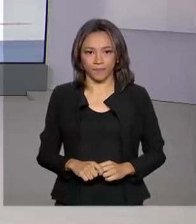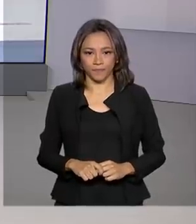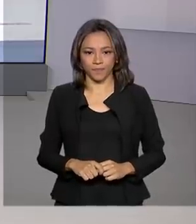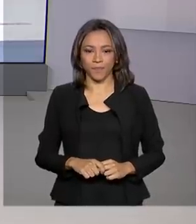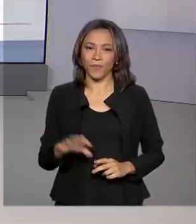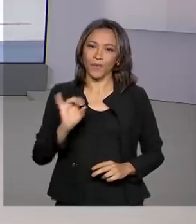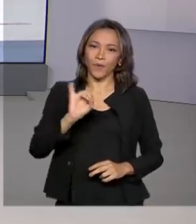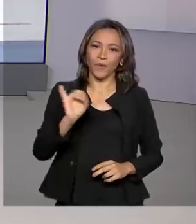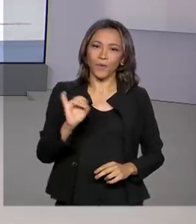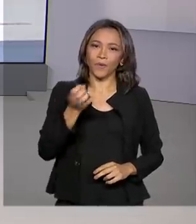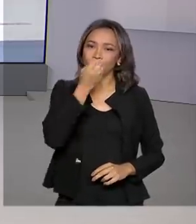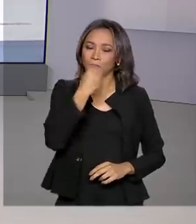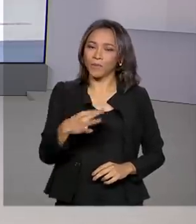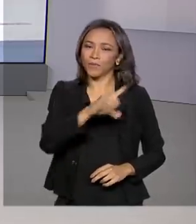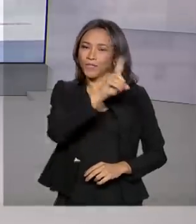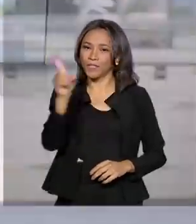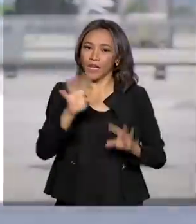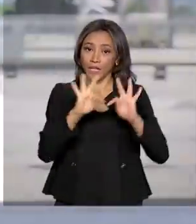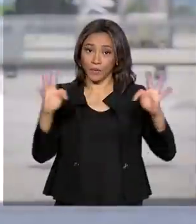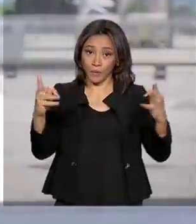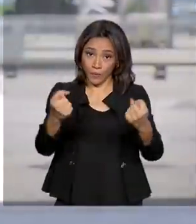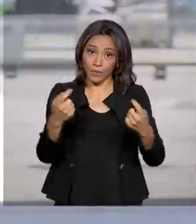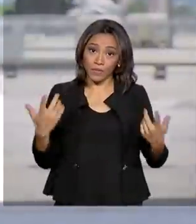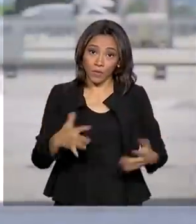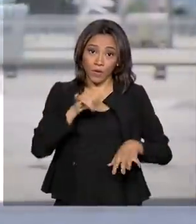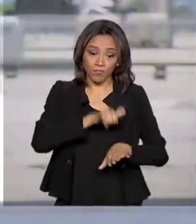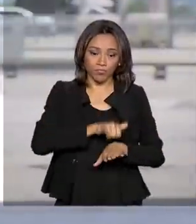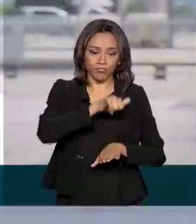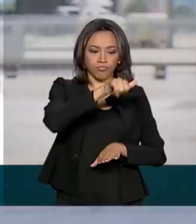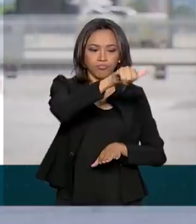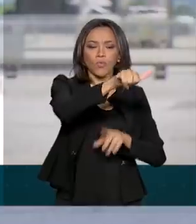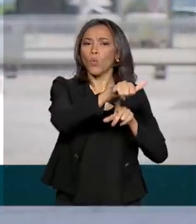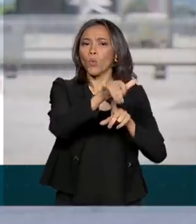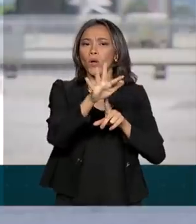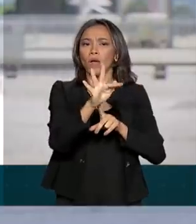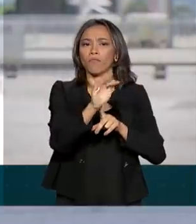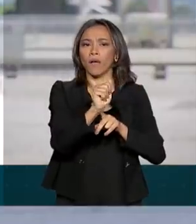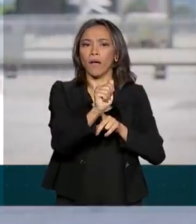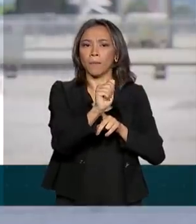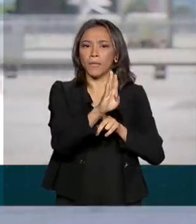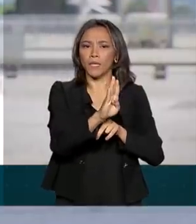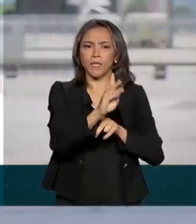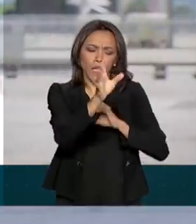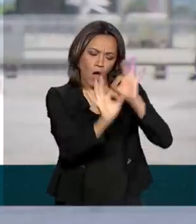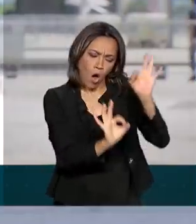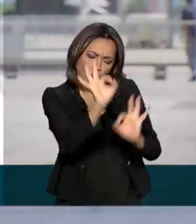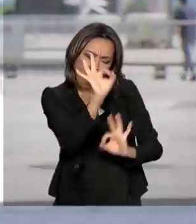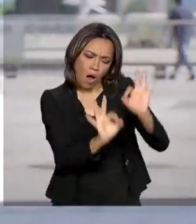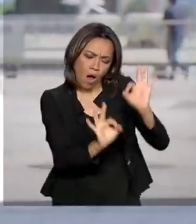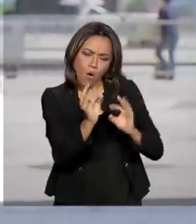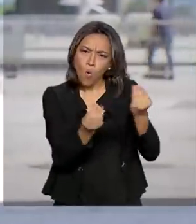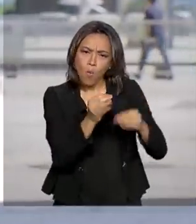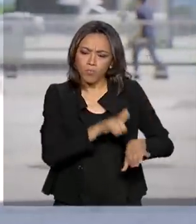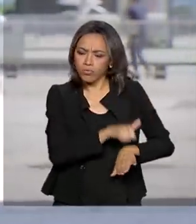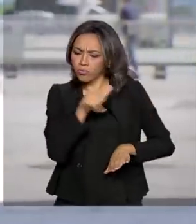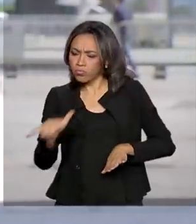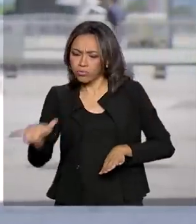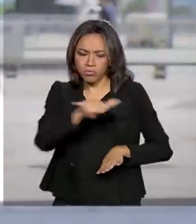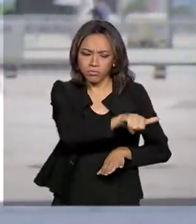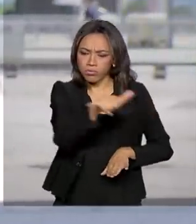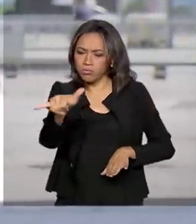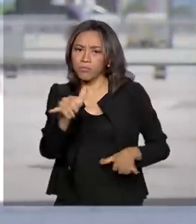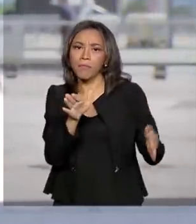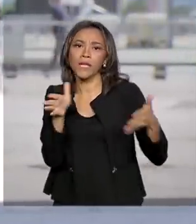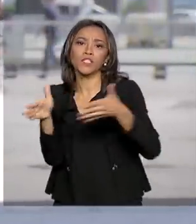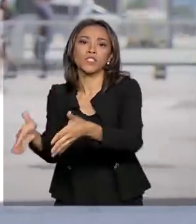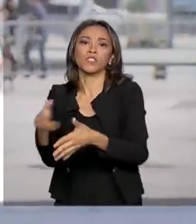Oi, Renata, bom dia a você e a todos. Olha, a Força Aérea Brasileira já está elaborando o plano de voo da aeronave que foi destacada pra